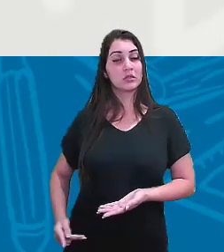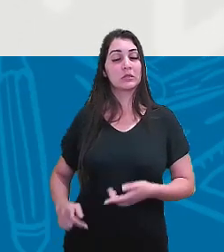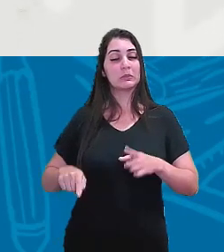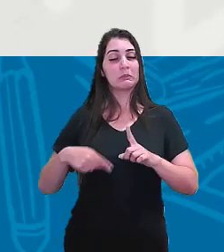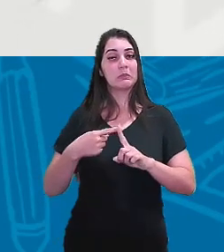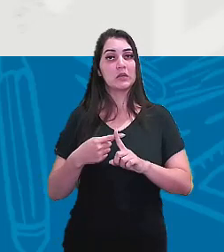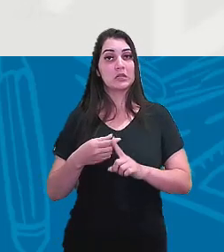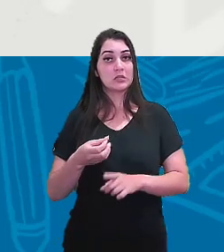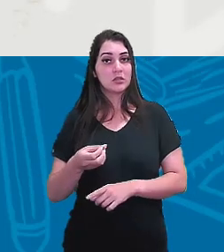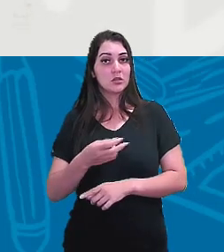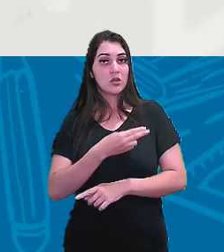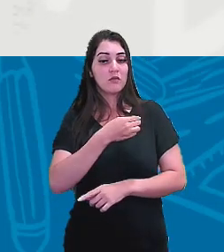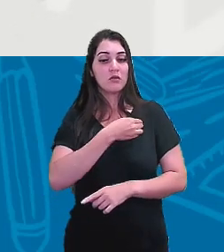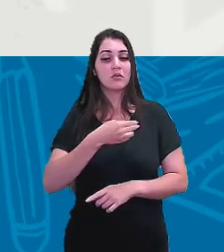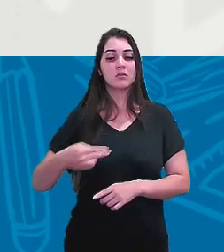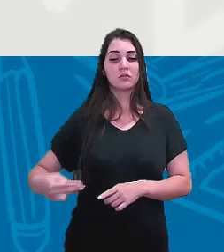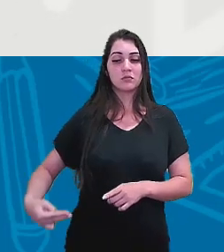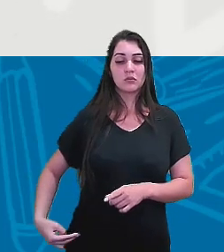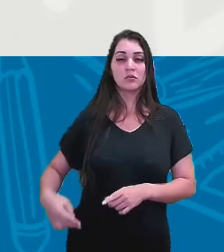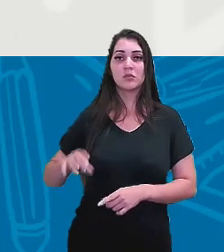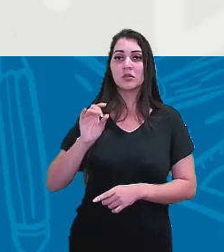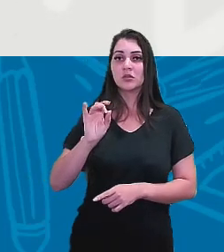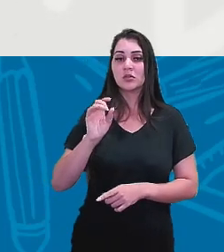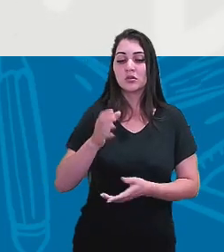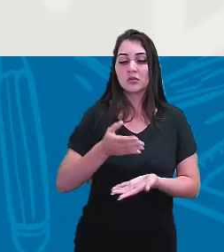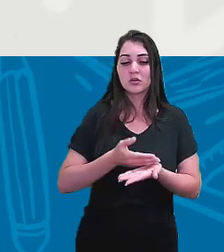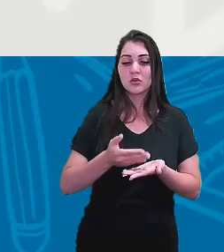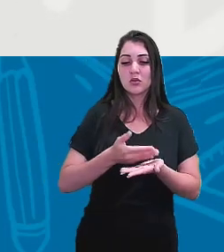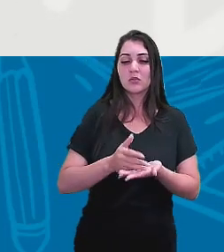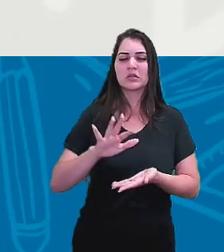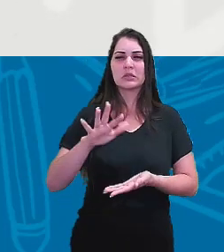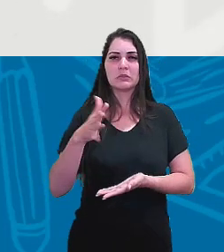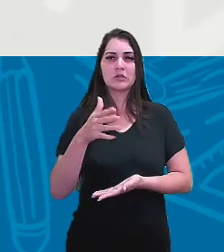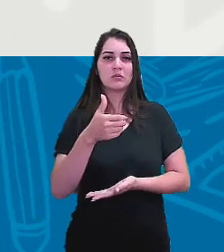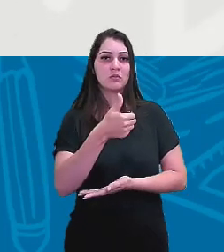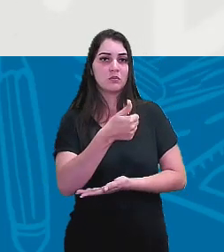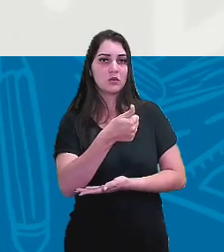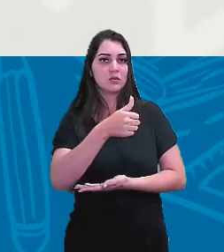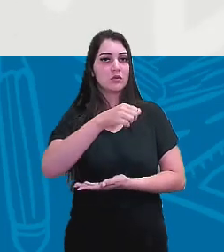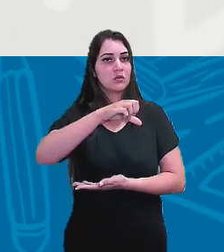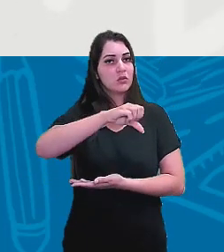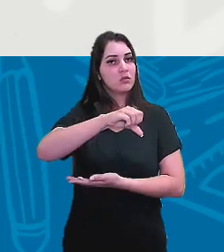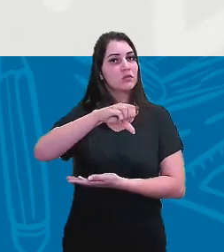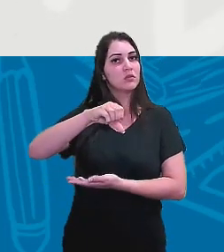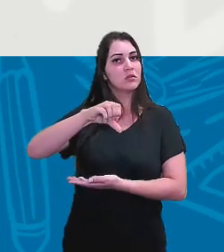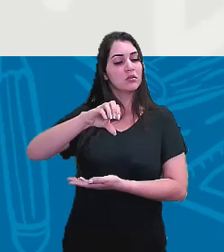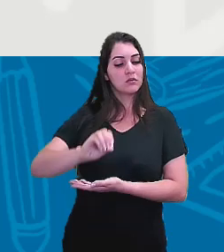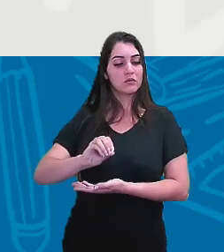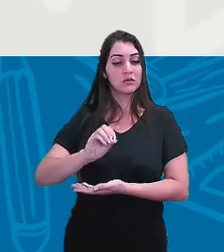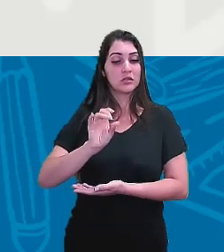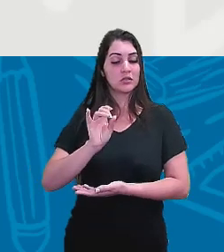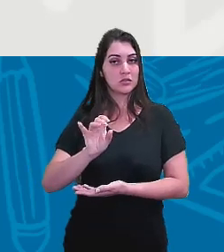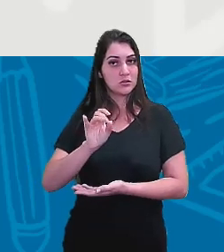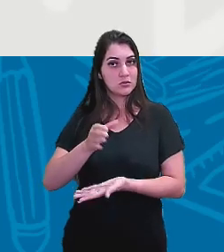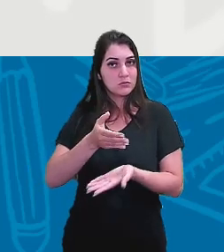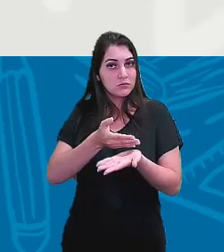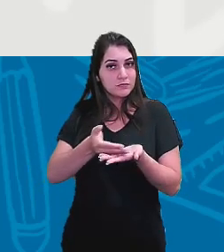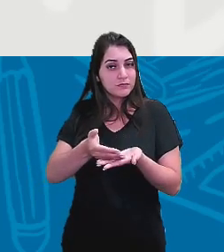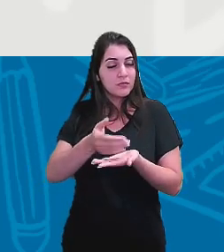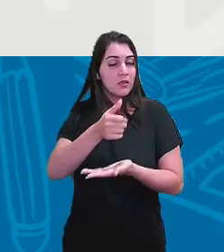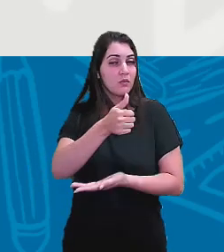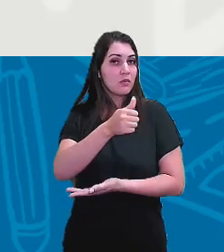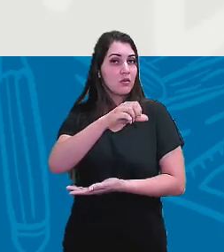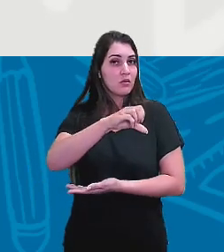dar a partir de meados de 1990, porque só a partir de 1990